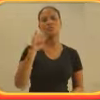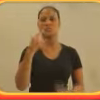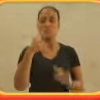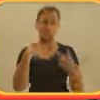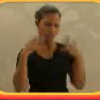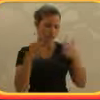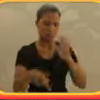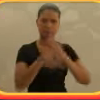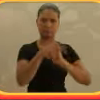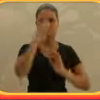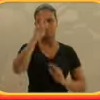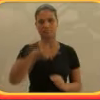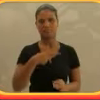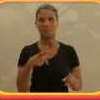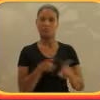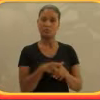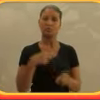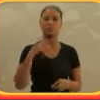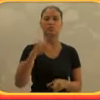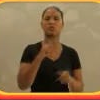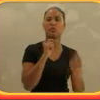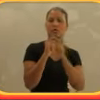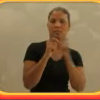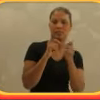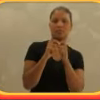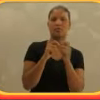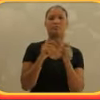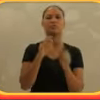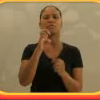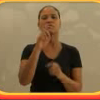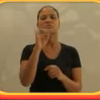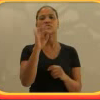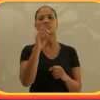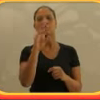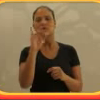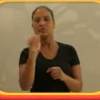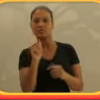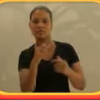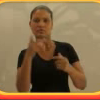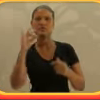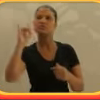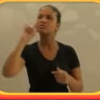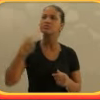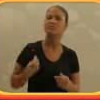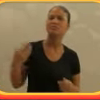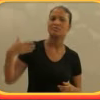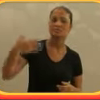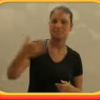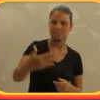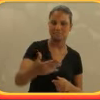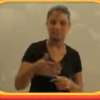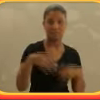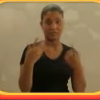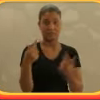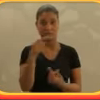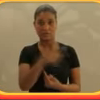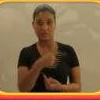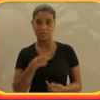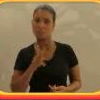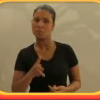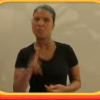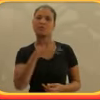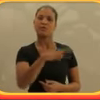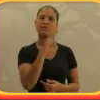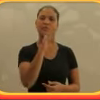repórter na editoria de Cotidiano. Além disso, eu mantenho um blog dentro da Folha, chamado Assim Como Você, que eu trato de